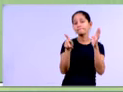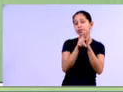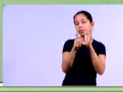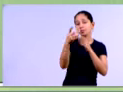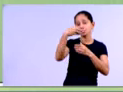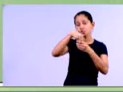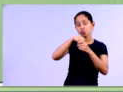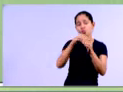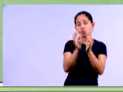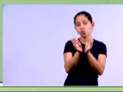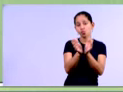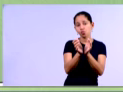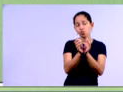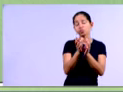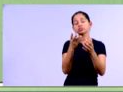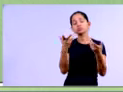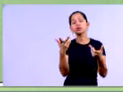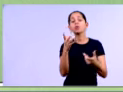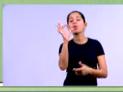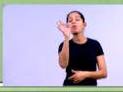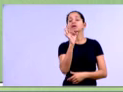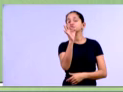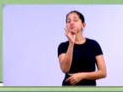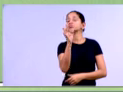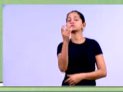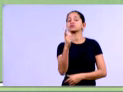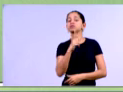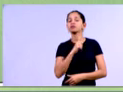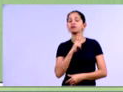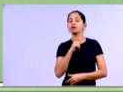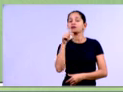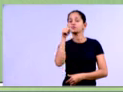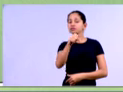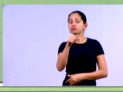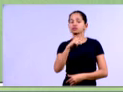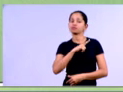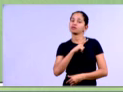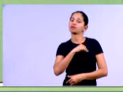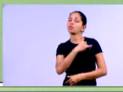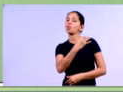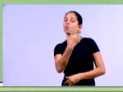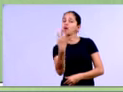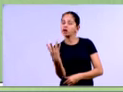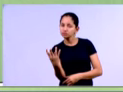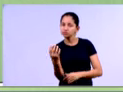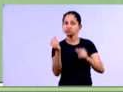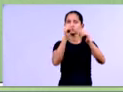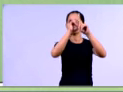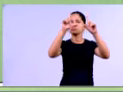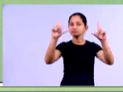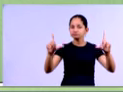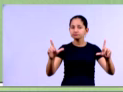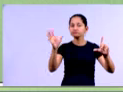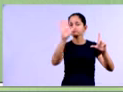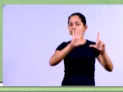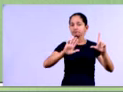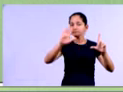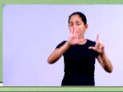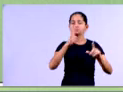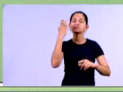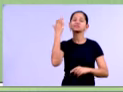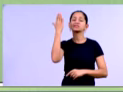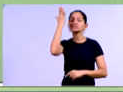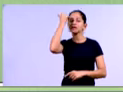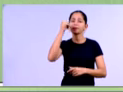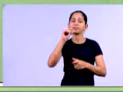Então, qual o percentual que essa conta ocupa em relação ao total do ativo, já que ela é uma conta do ativo? Como é que eu faço